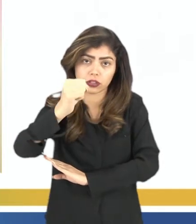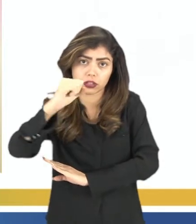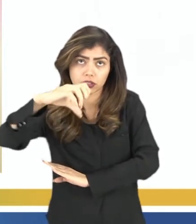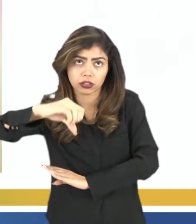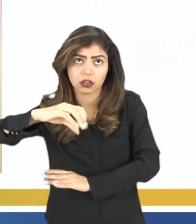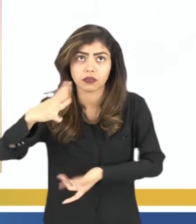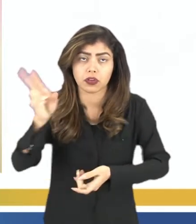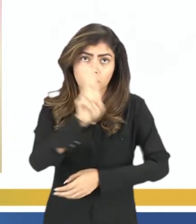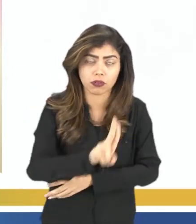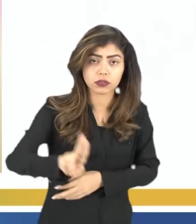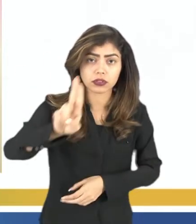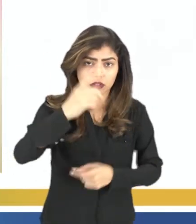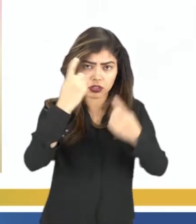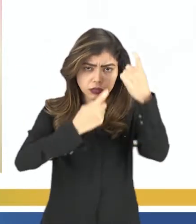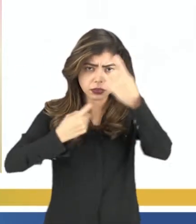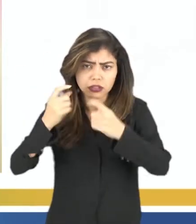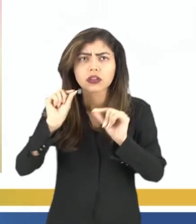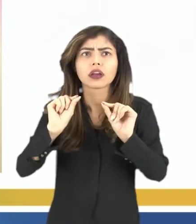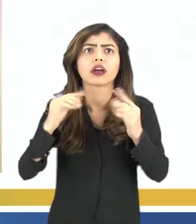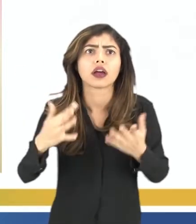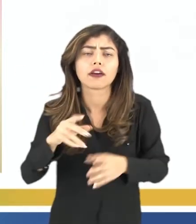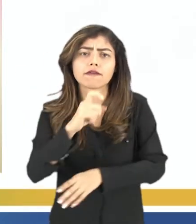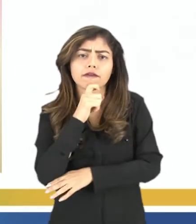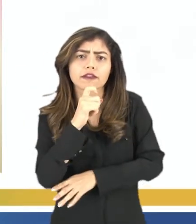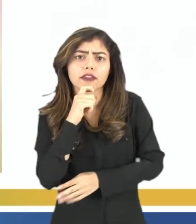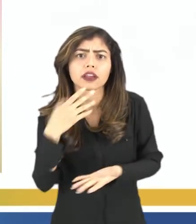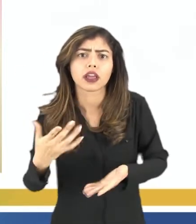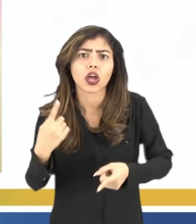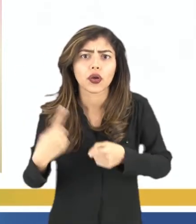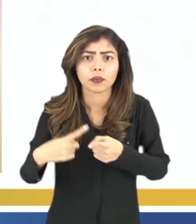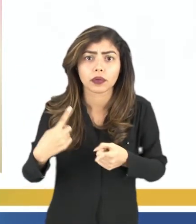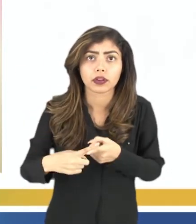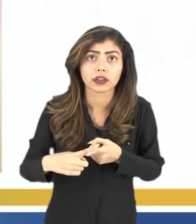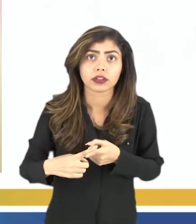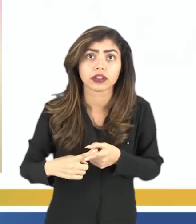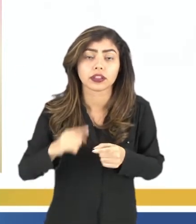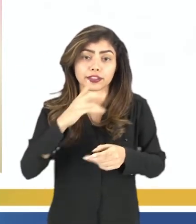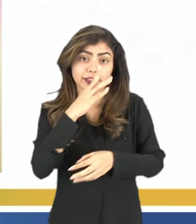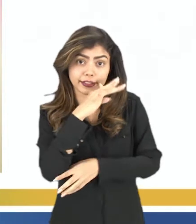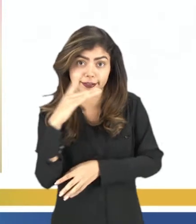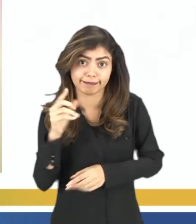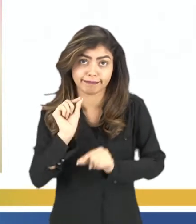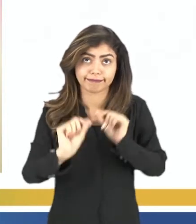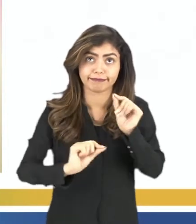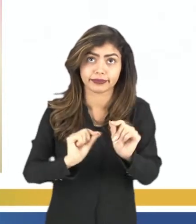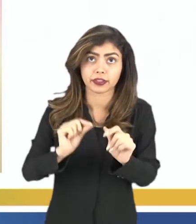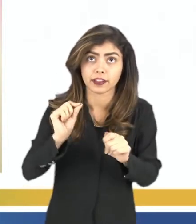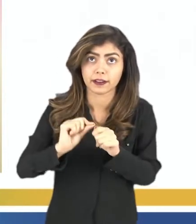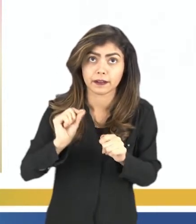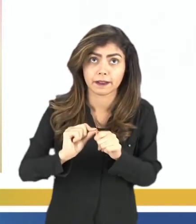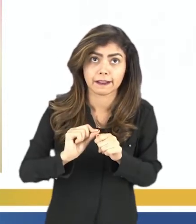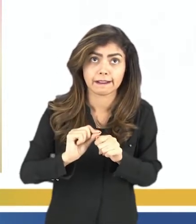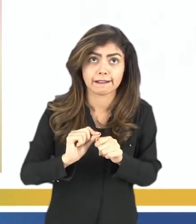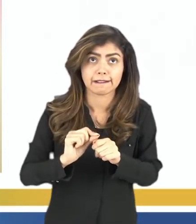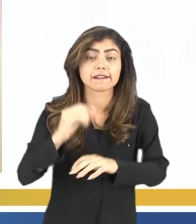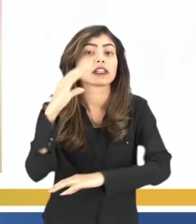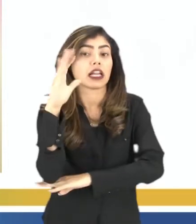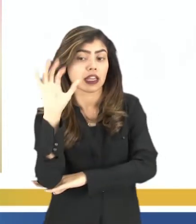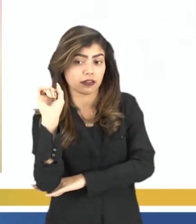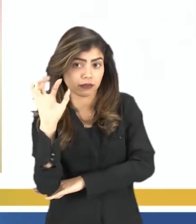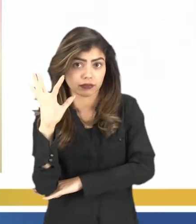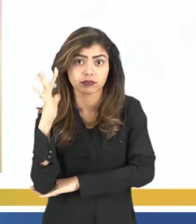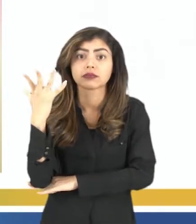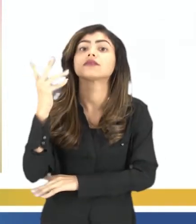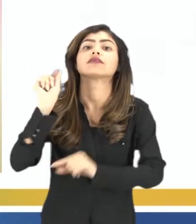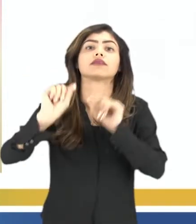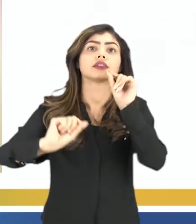né? Então, ela é usada, essa expressão é usada, fria, né? Porque, aí, é o contrário de quente, para designar, então, esse clima de tensão, né? Que se